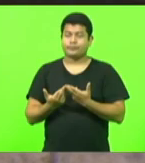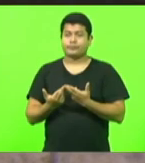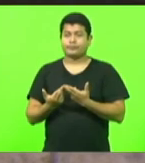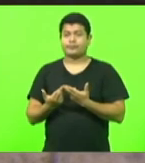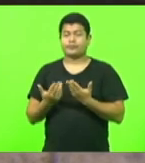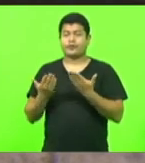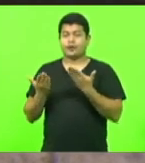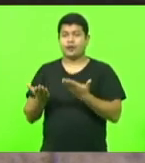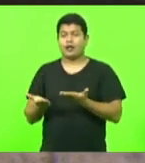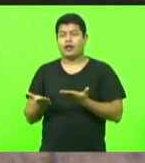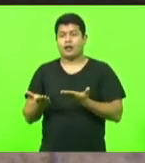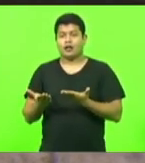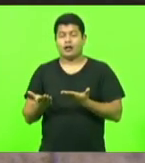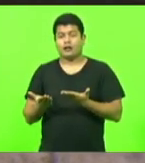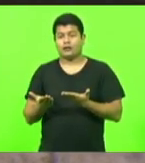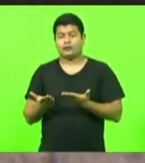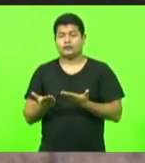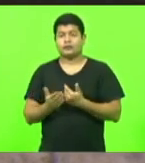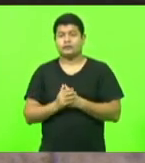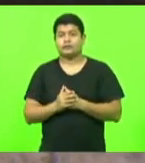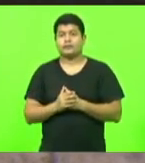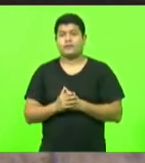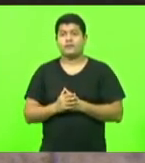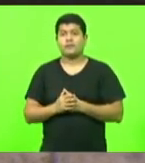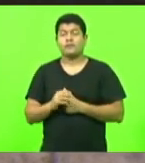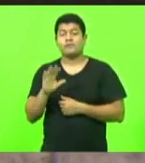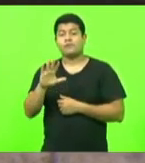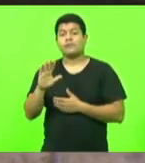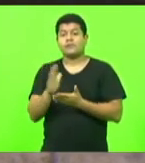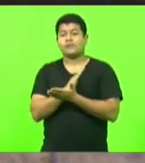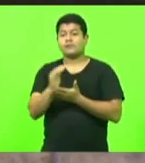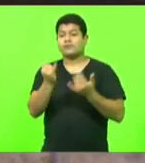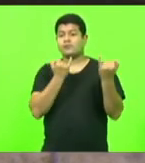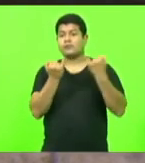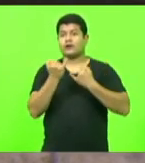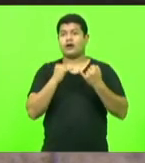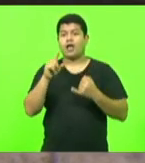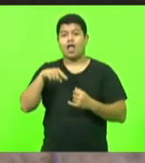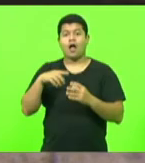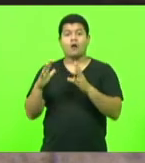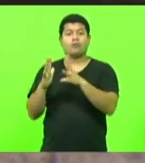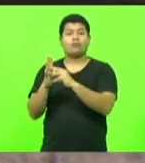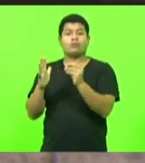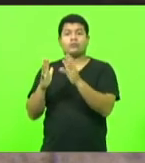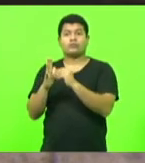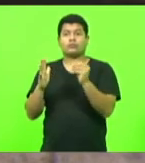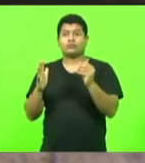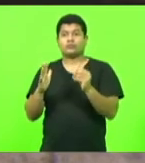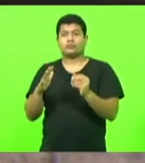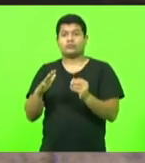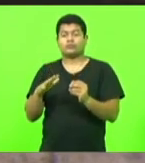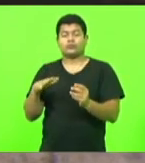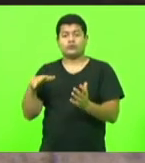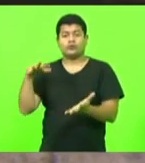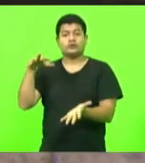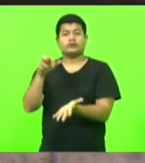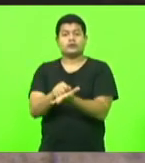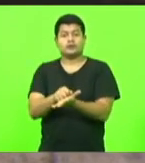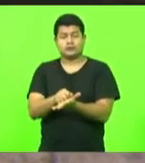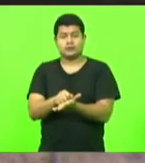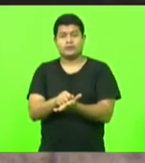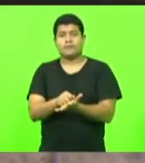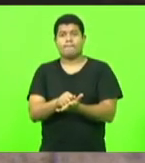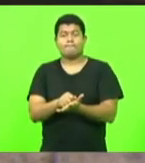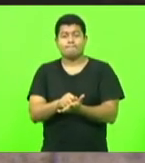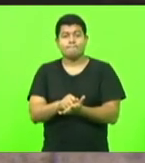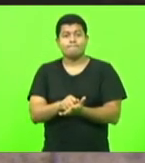mas, segundo a informação, esse é um modelo de ficha de matrícula que foi